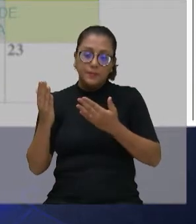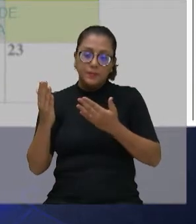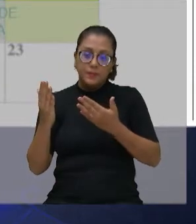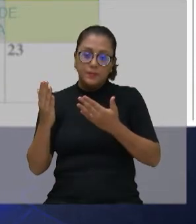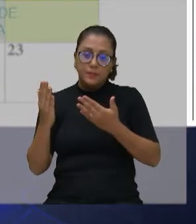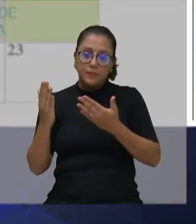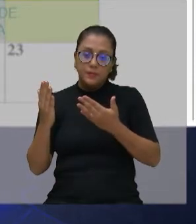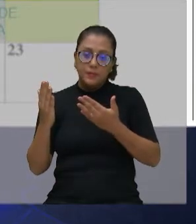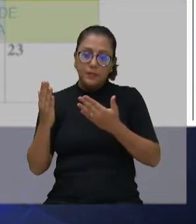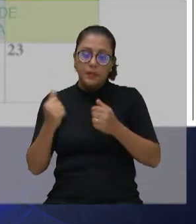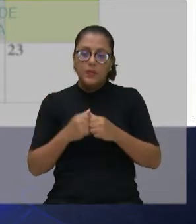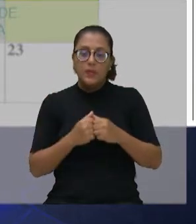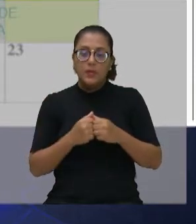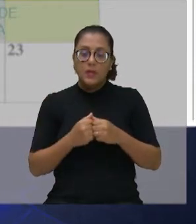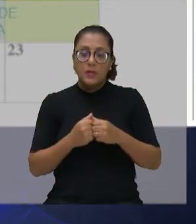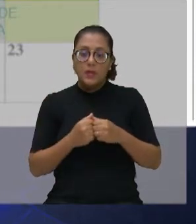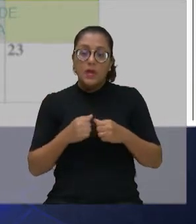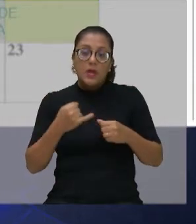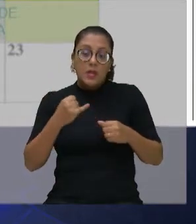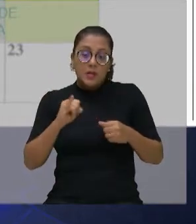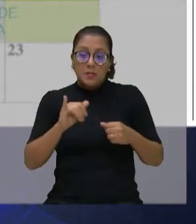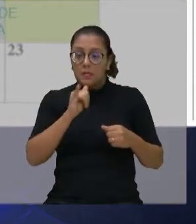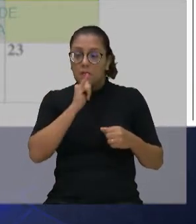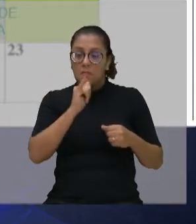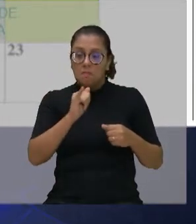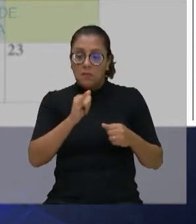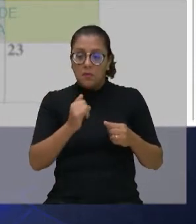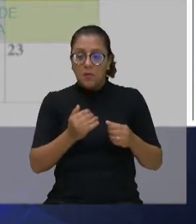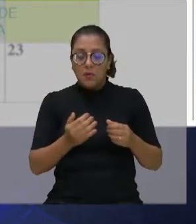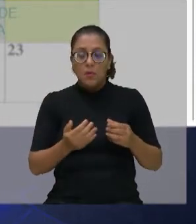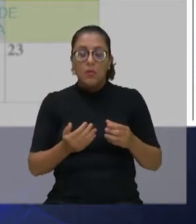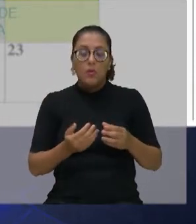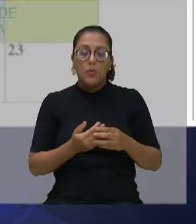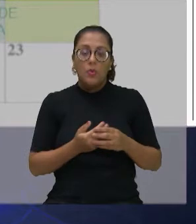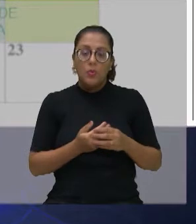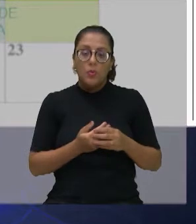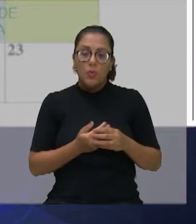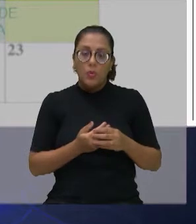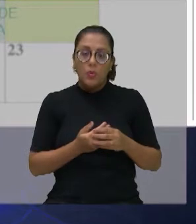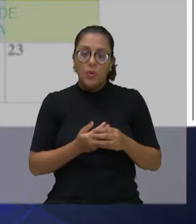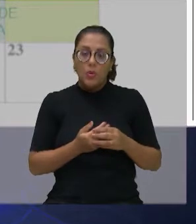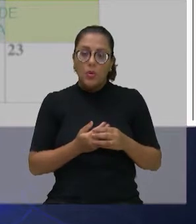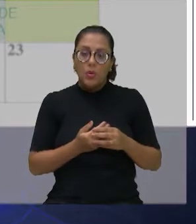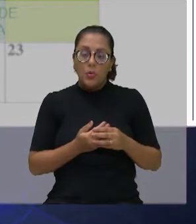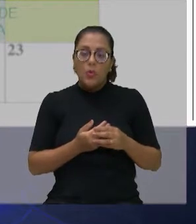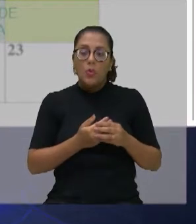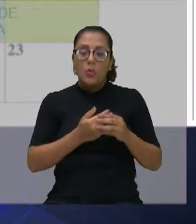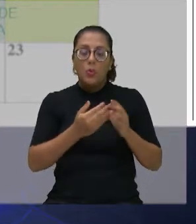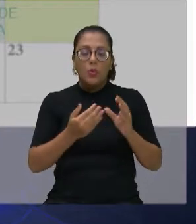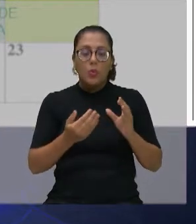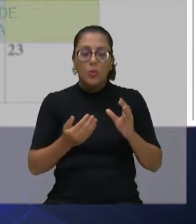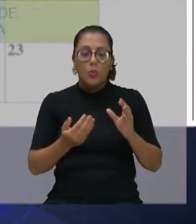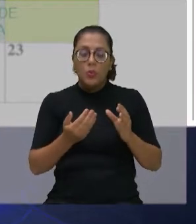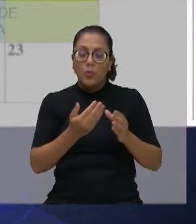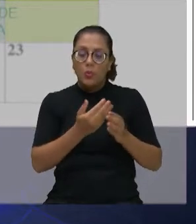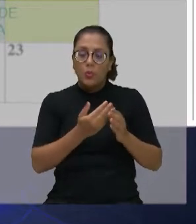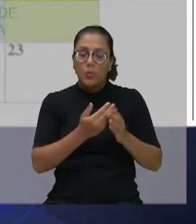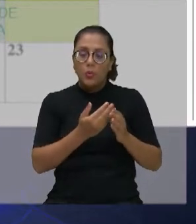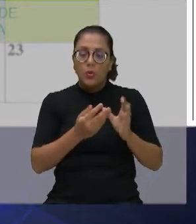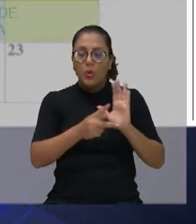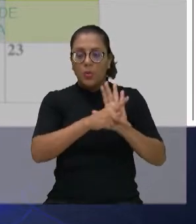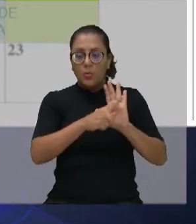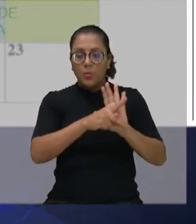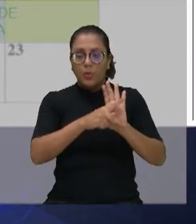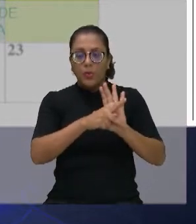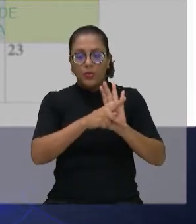que se o projeto entra em rito ordinário, e o projeto de rito ordinário é a